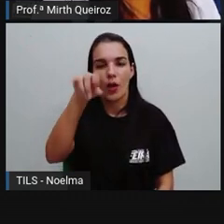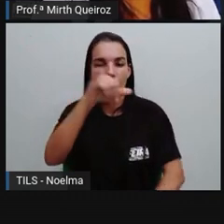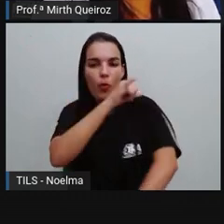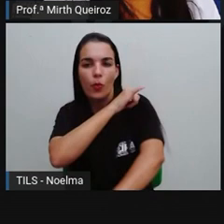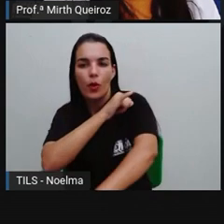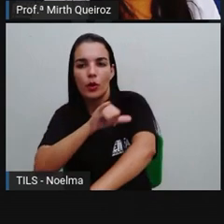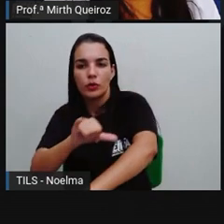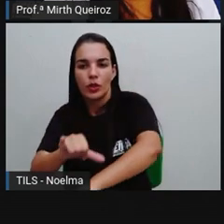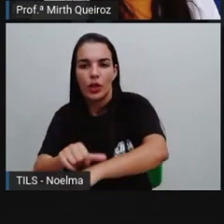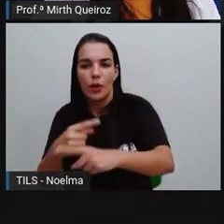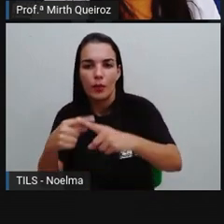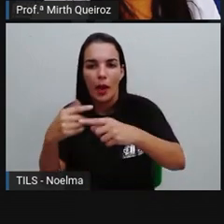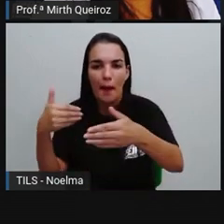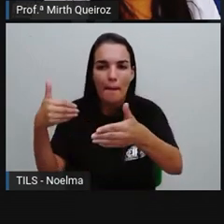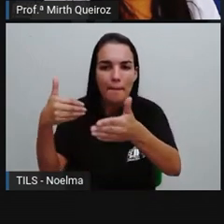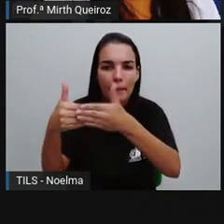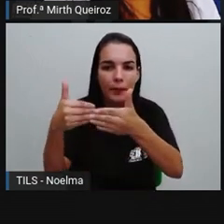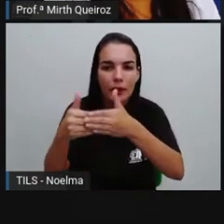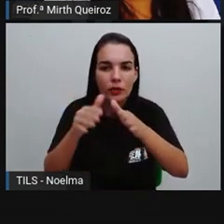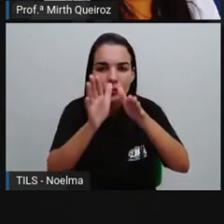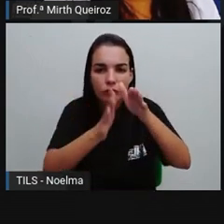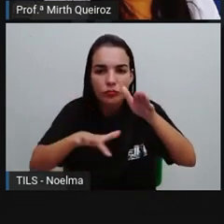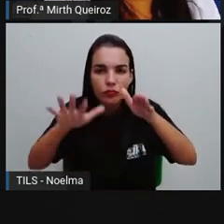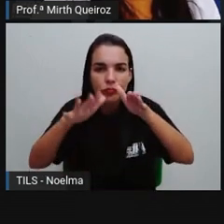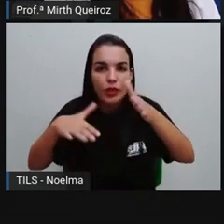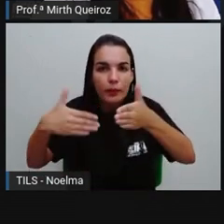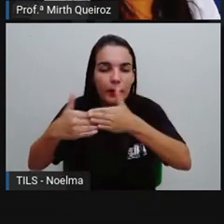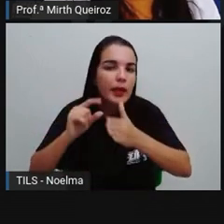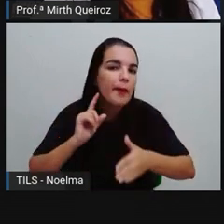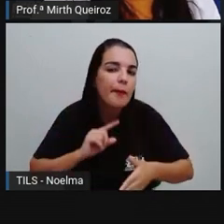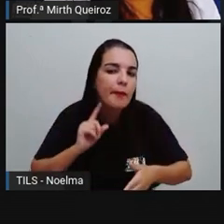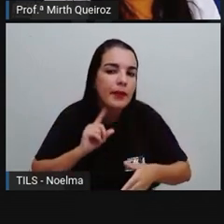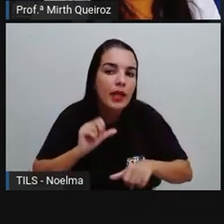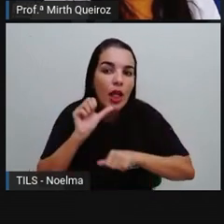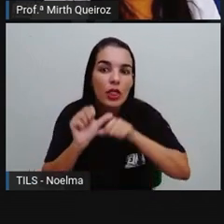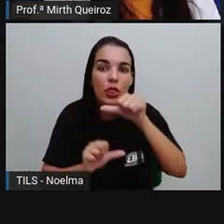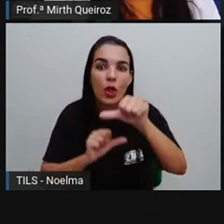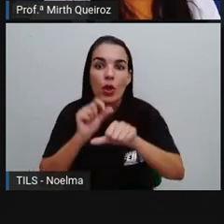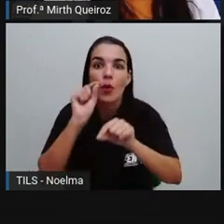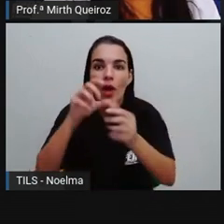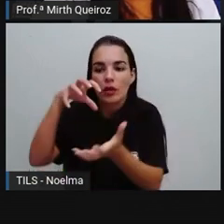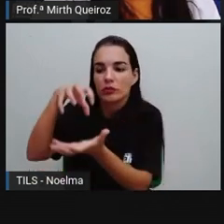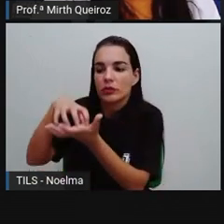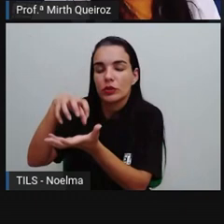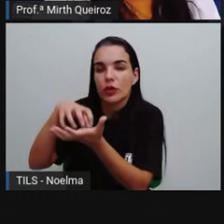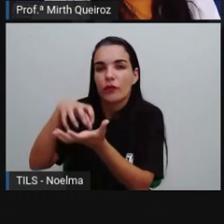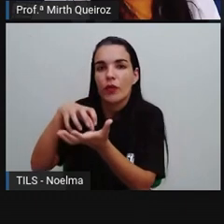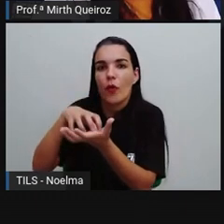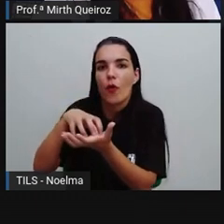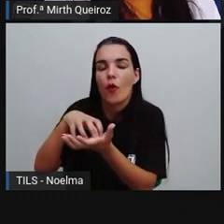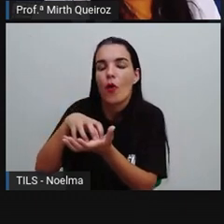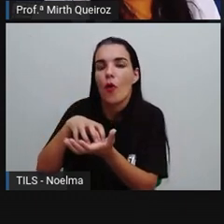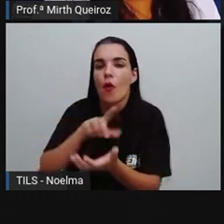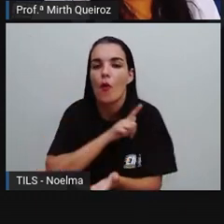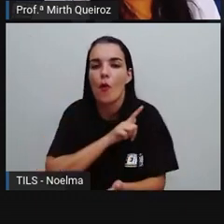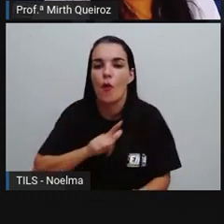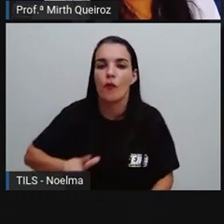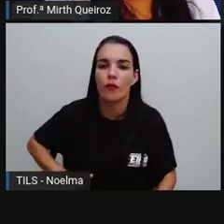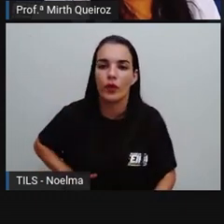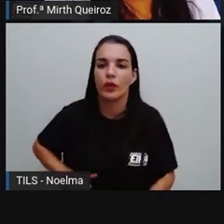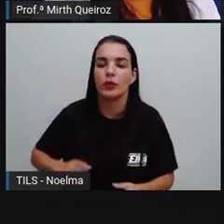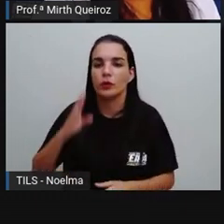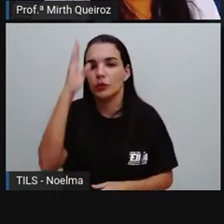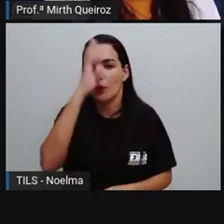sua proximidade com a região mineradora, tornou-se a sede do governo do Estado do Brasil a partir